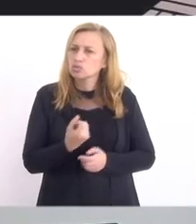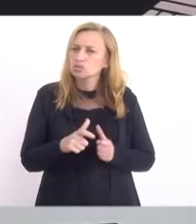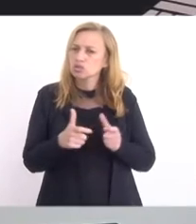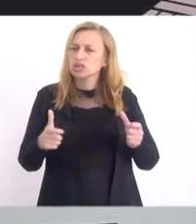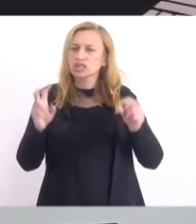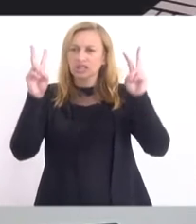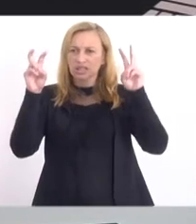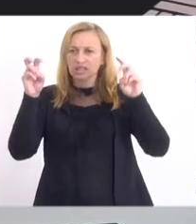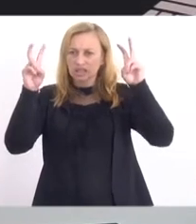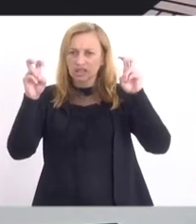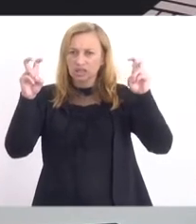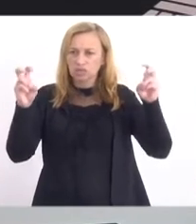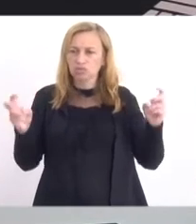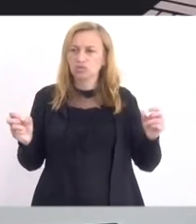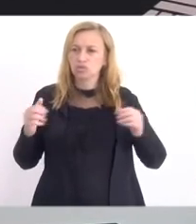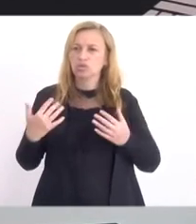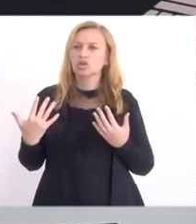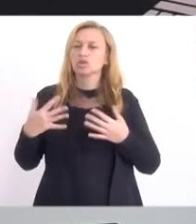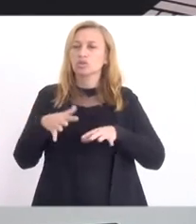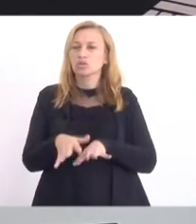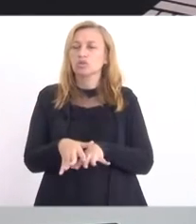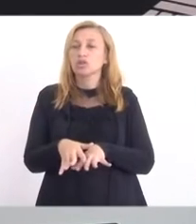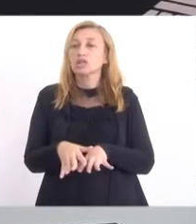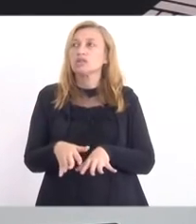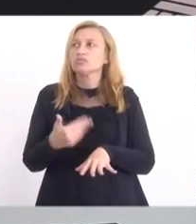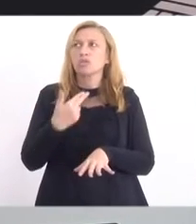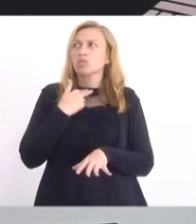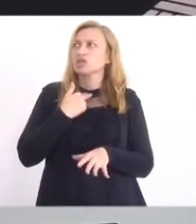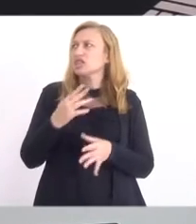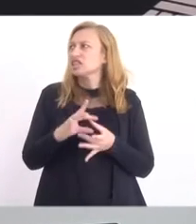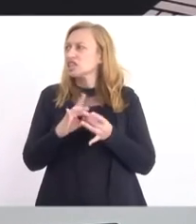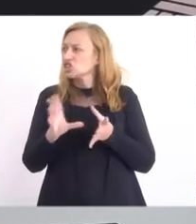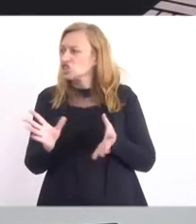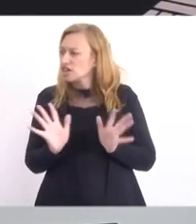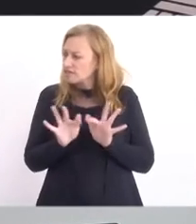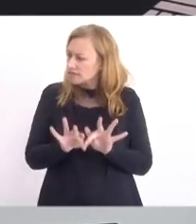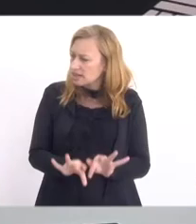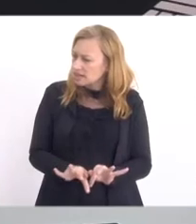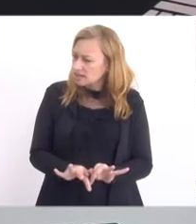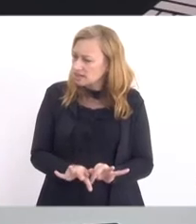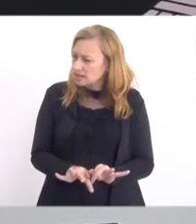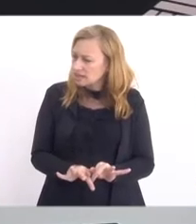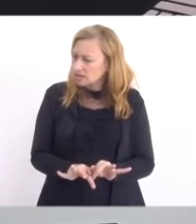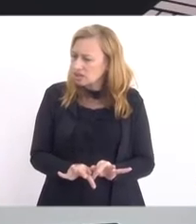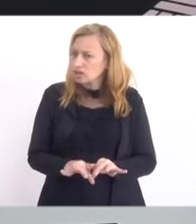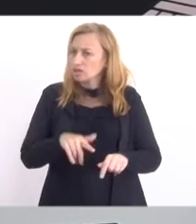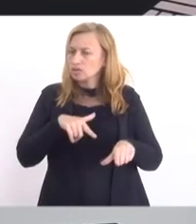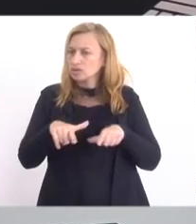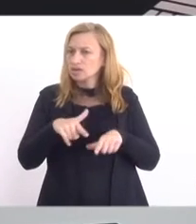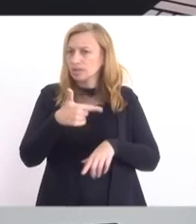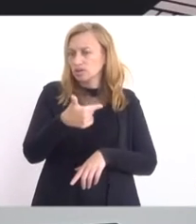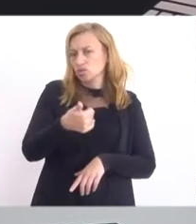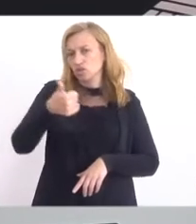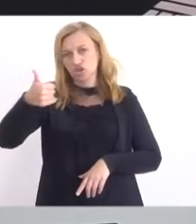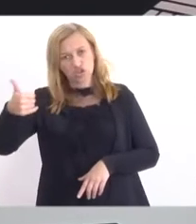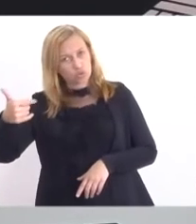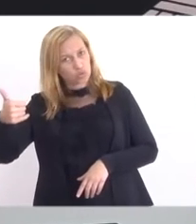questões. Então, não poderia deixar de encerrar o exercício de 21,